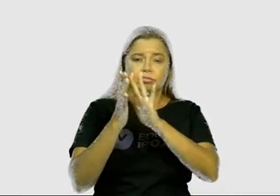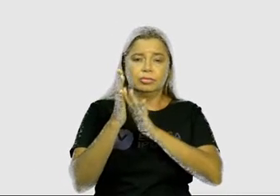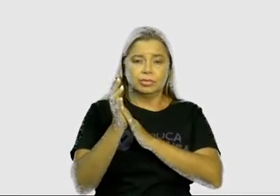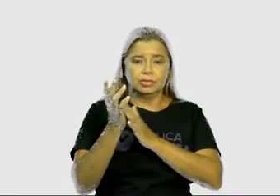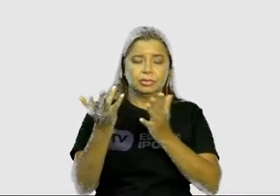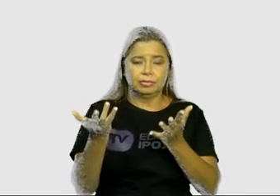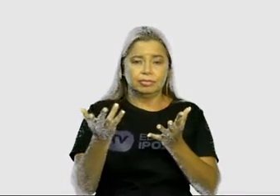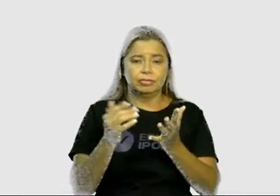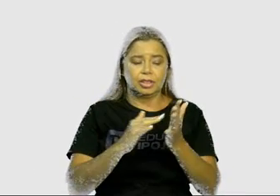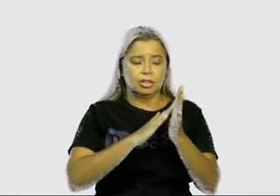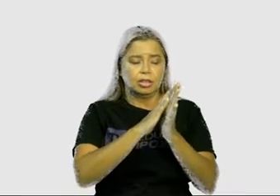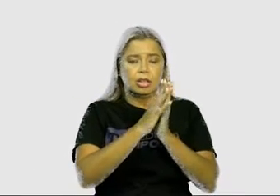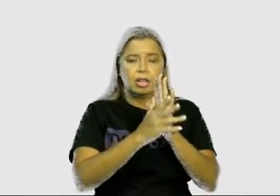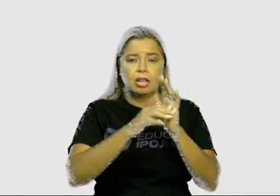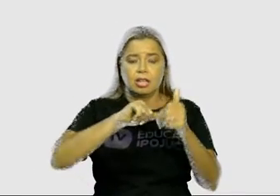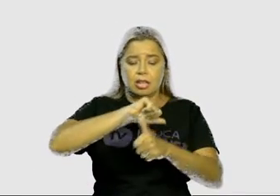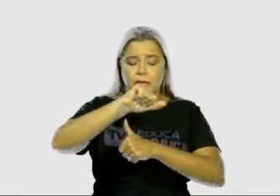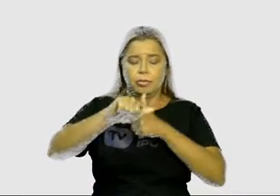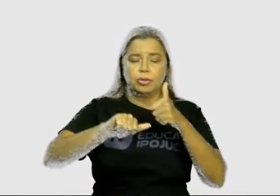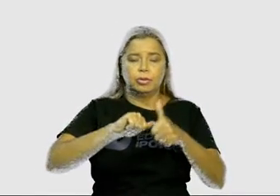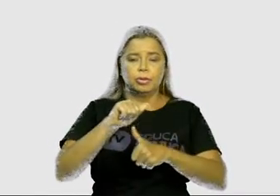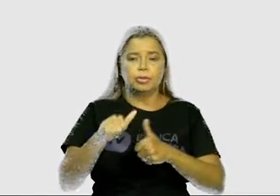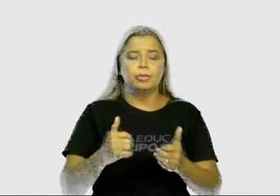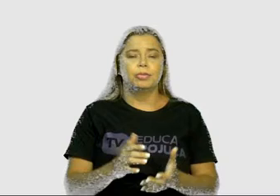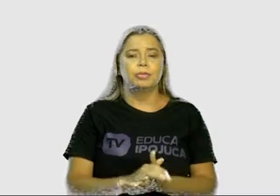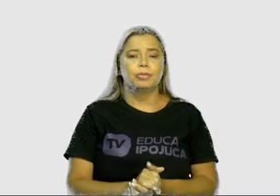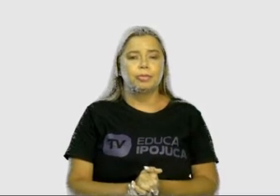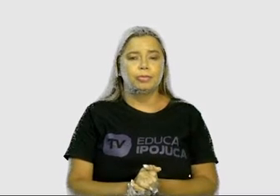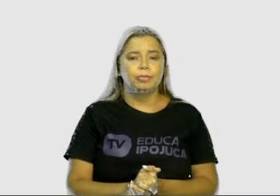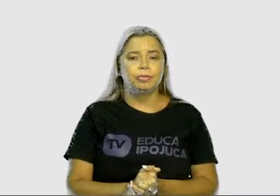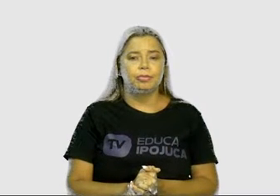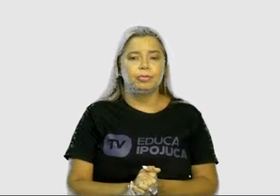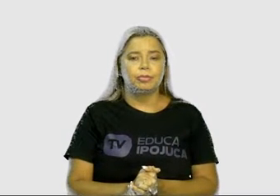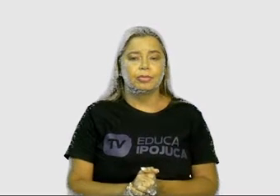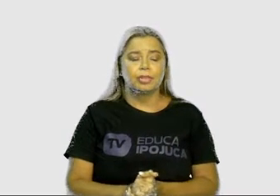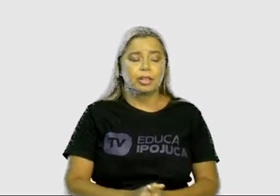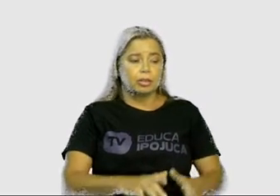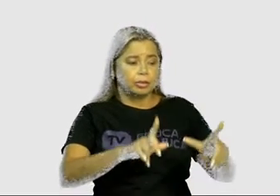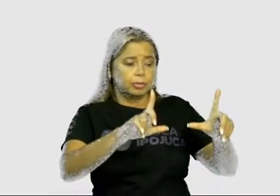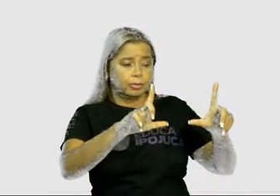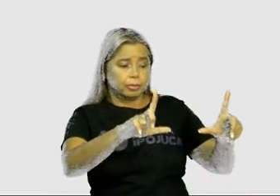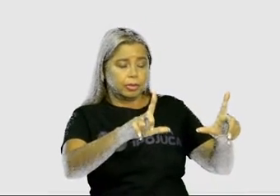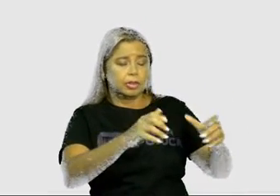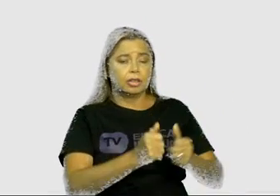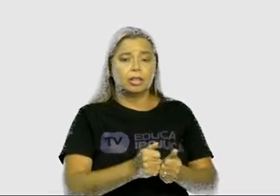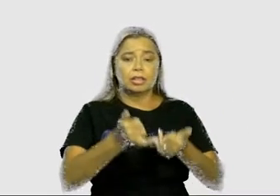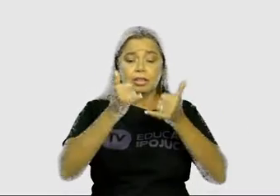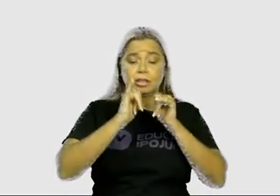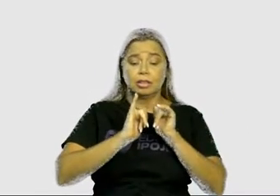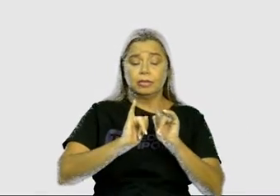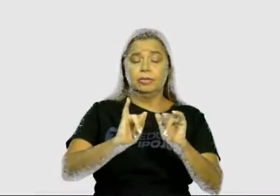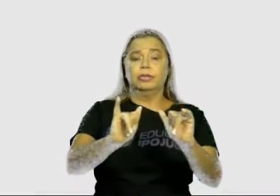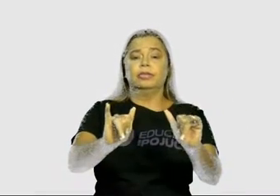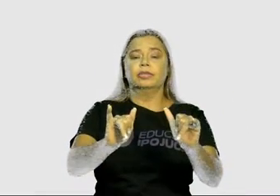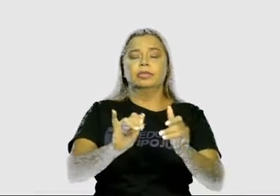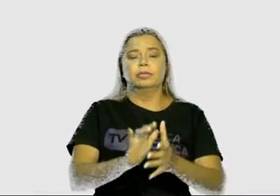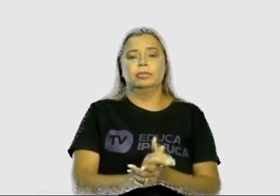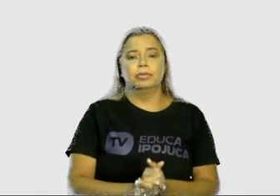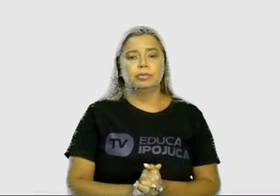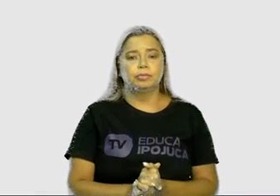Ou a nossa mão se transformou. O cartaz tem o objetivo de transmitir uma mensagem,